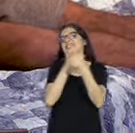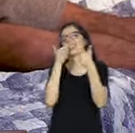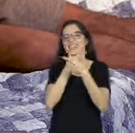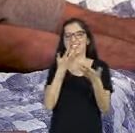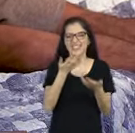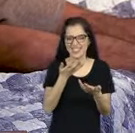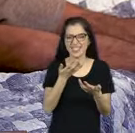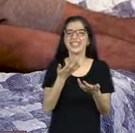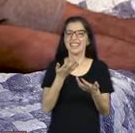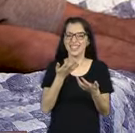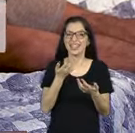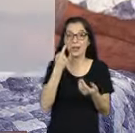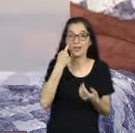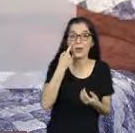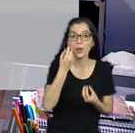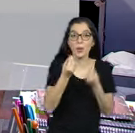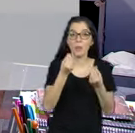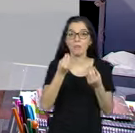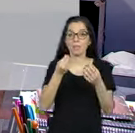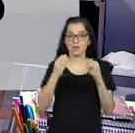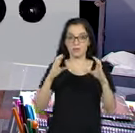Que frangaço histórico!